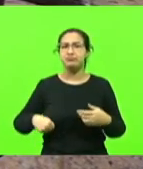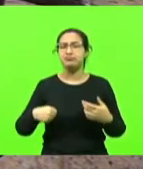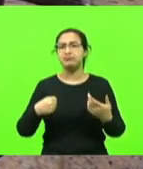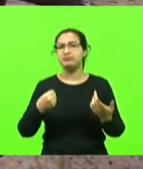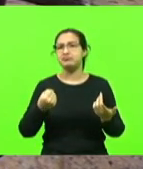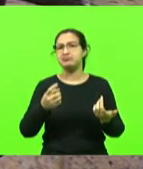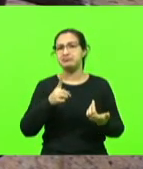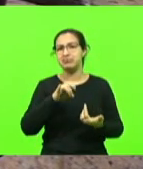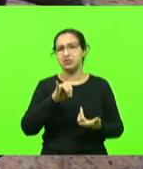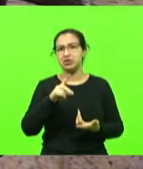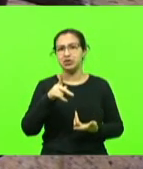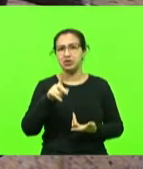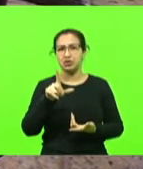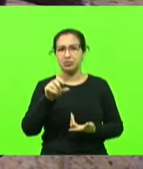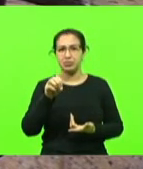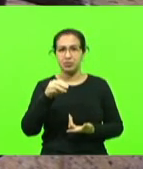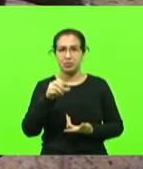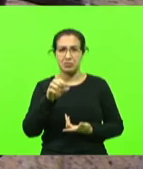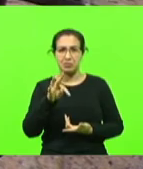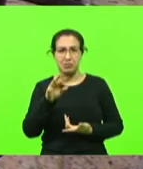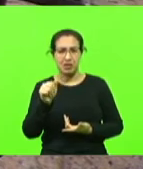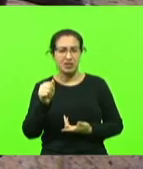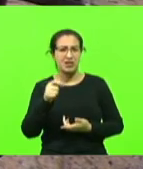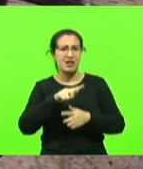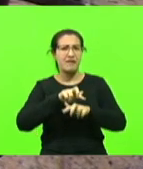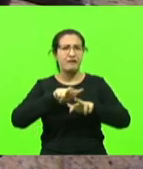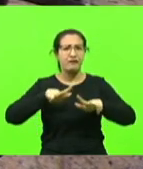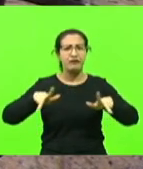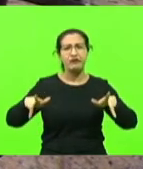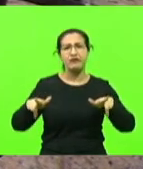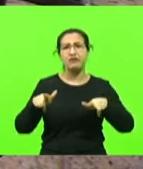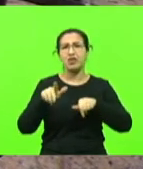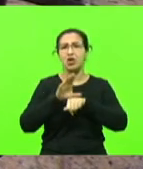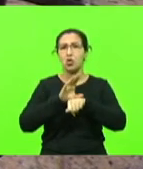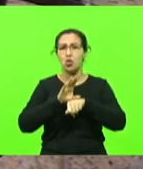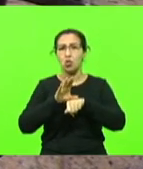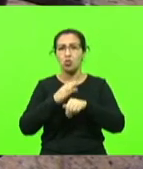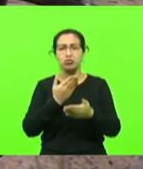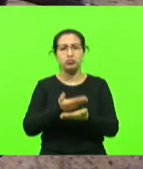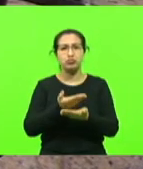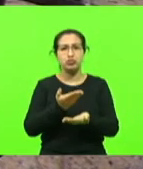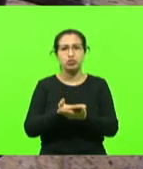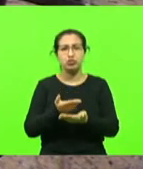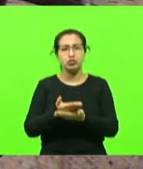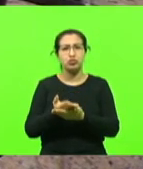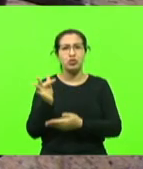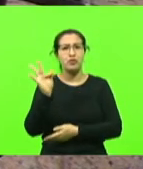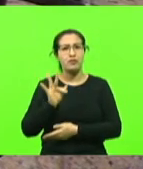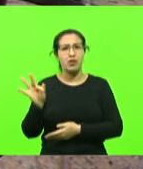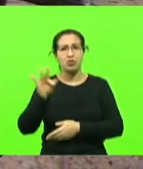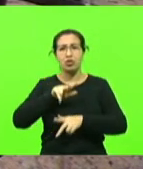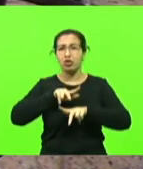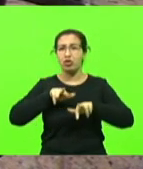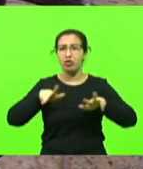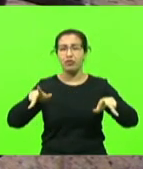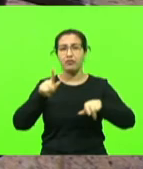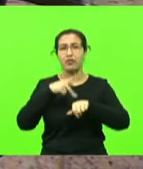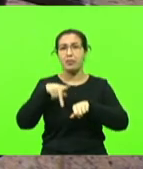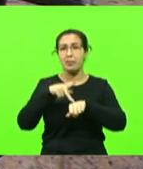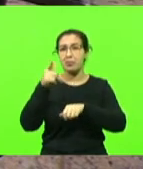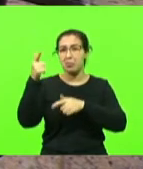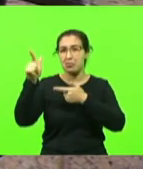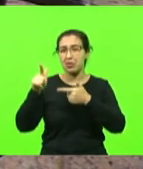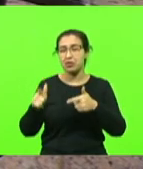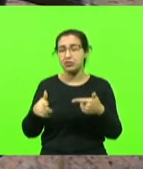e ele tem várias especializações, estudou em várias universidades fora do Brasil, e ele